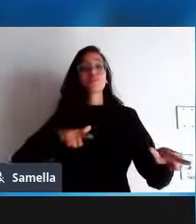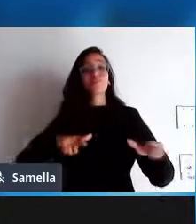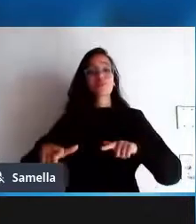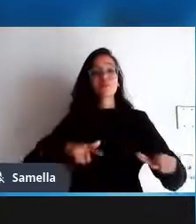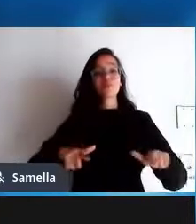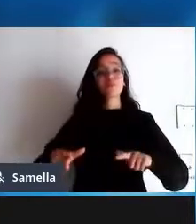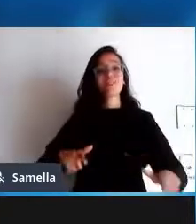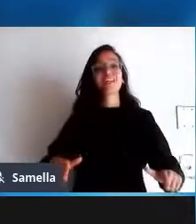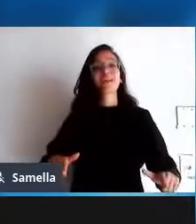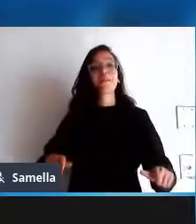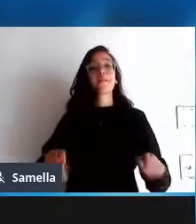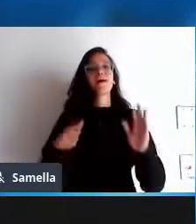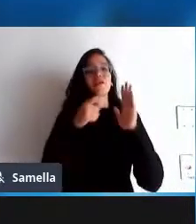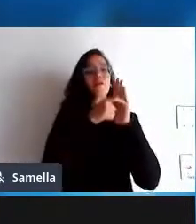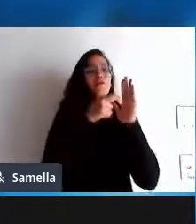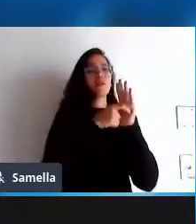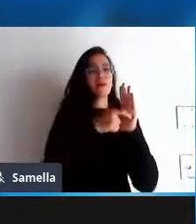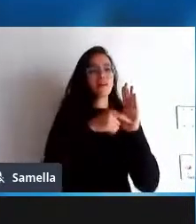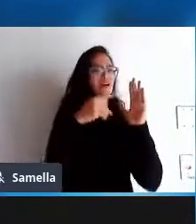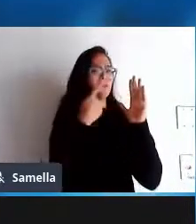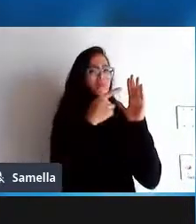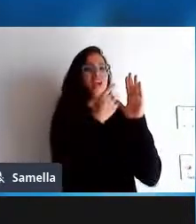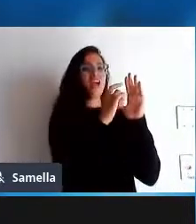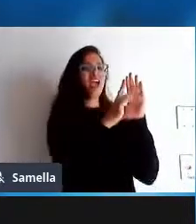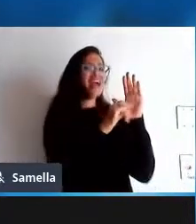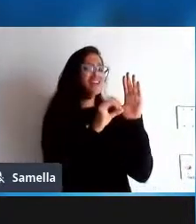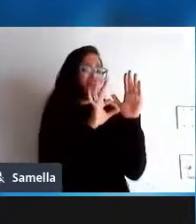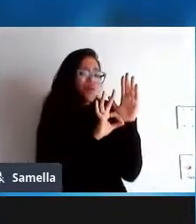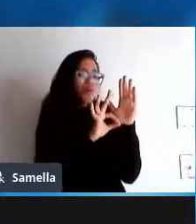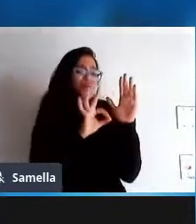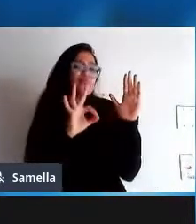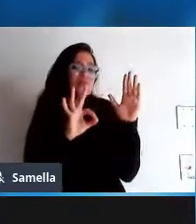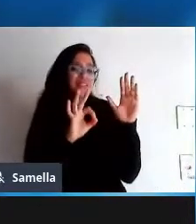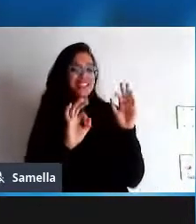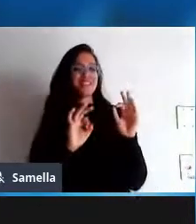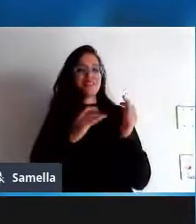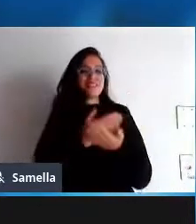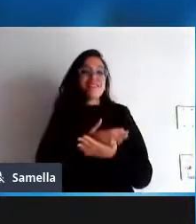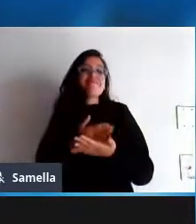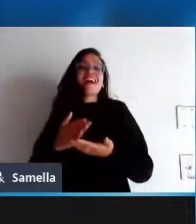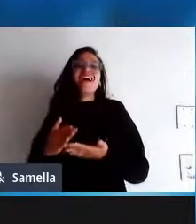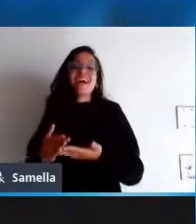do programa o programa é apenas uma pontinha da questão da comunidade